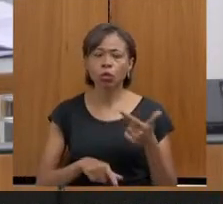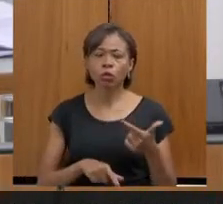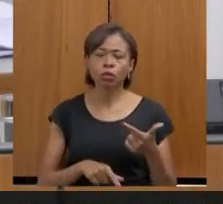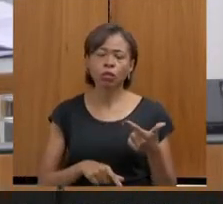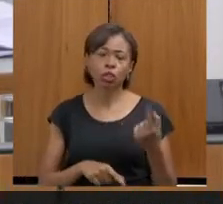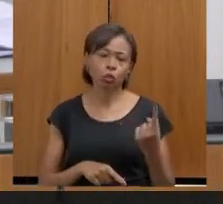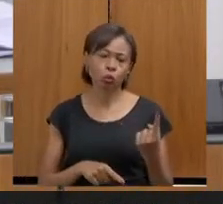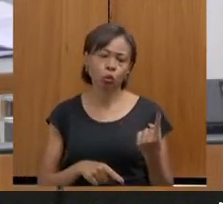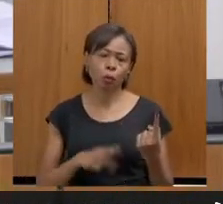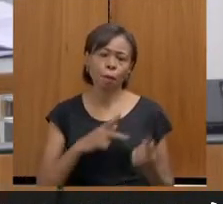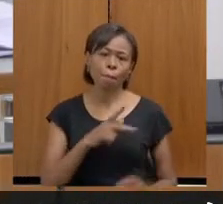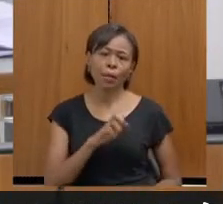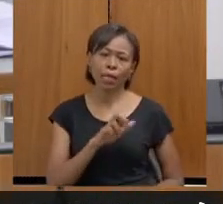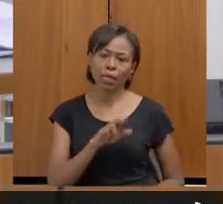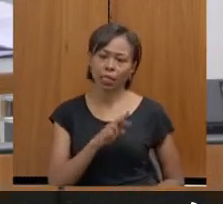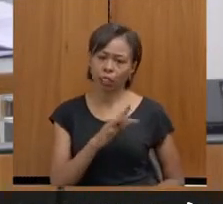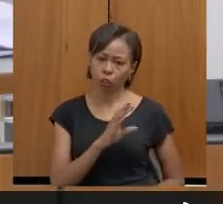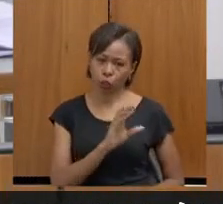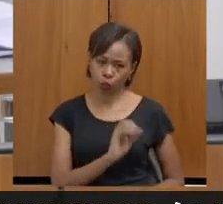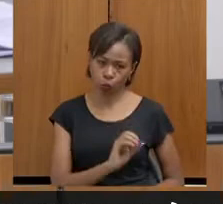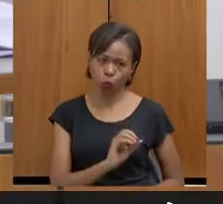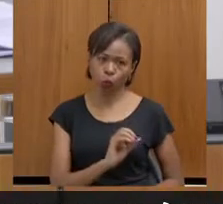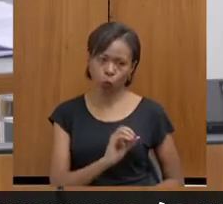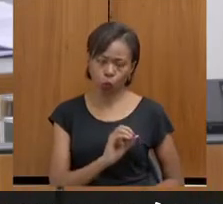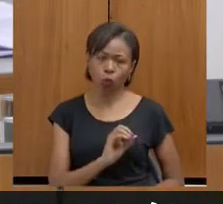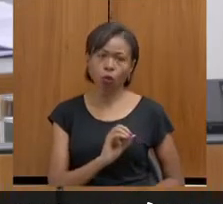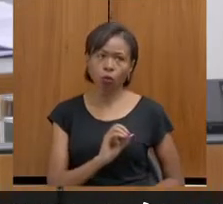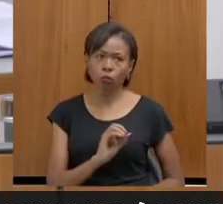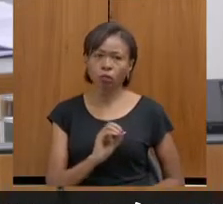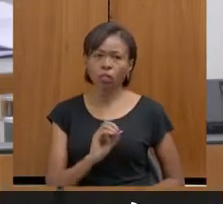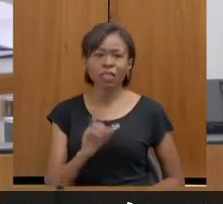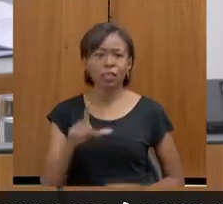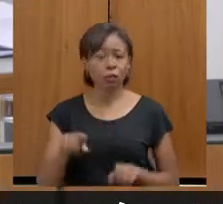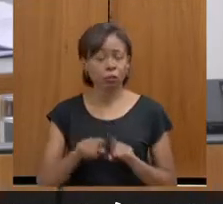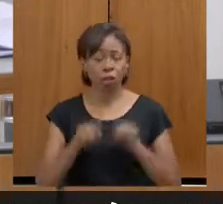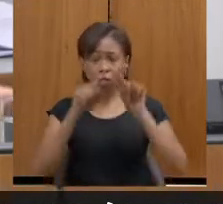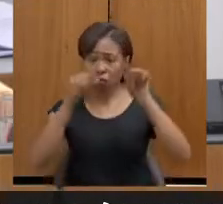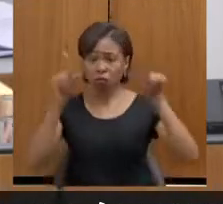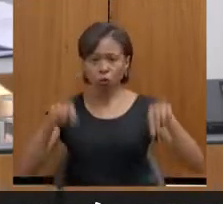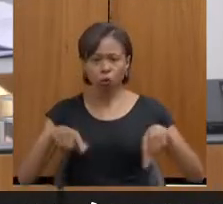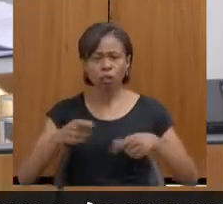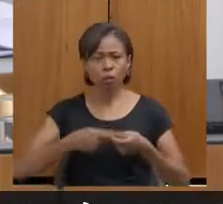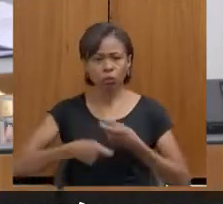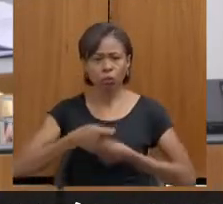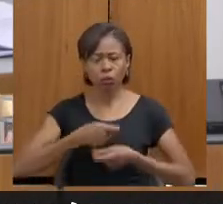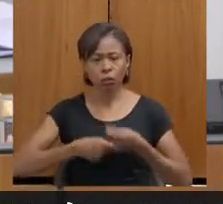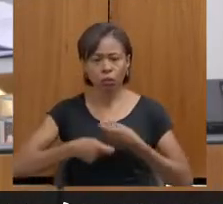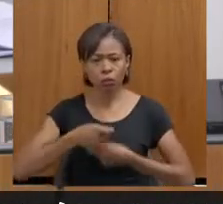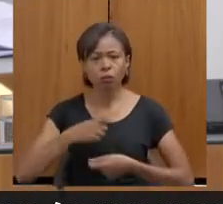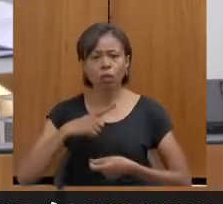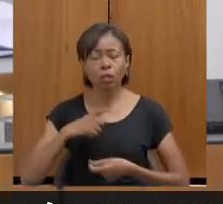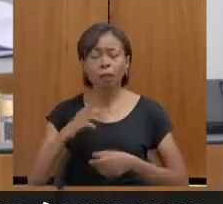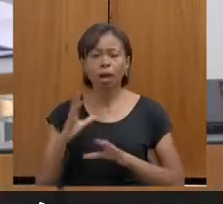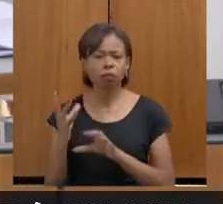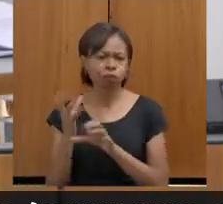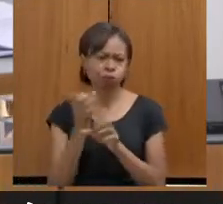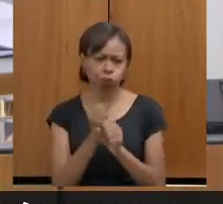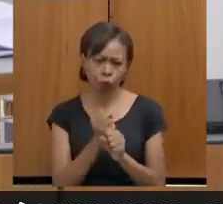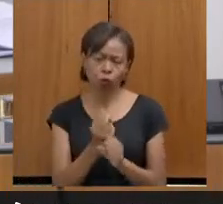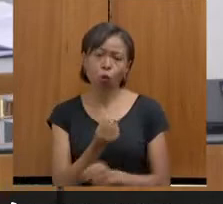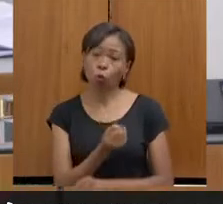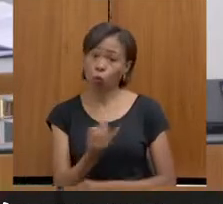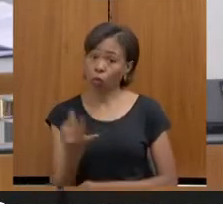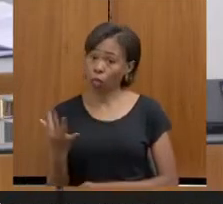166 servidores administrativos, esse número, ele é um número importante,